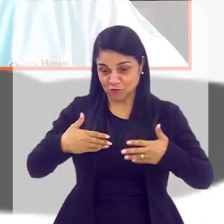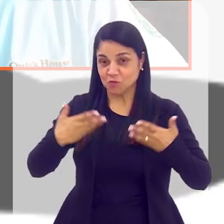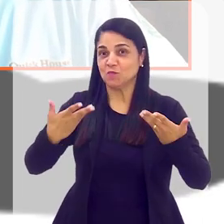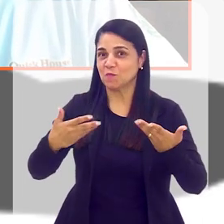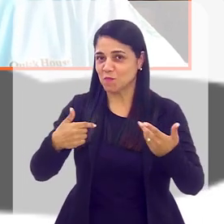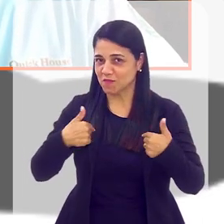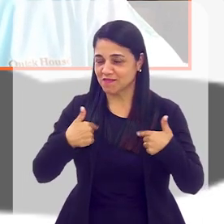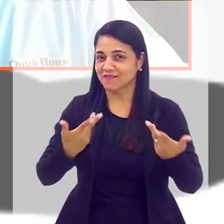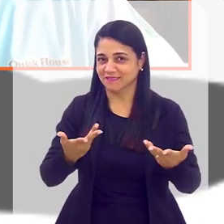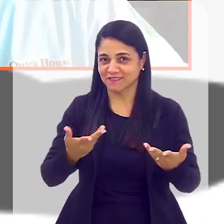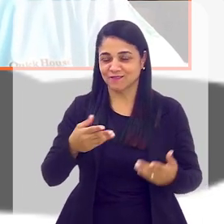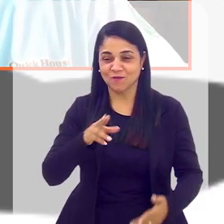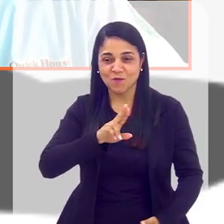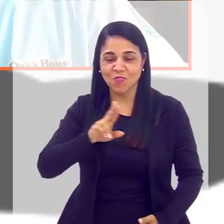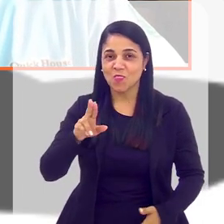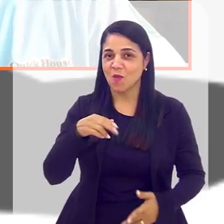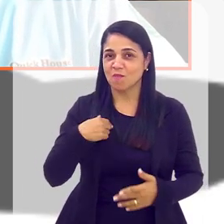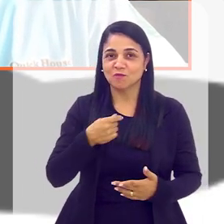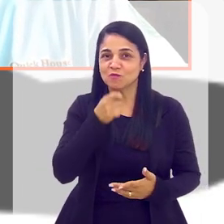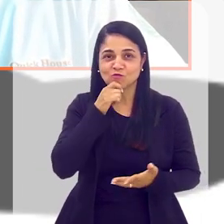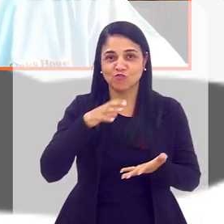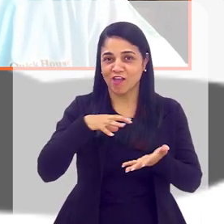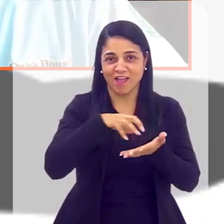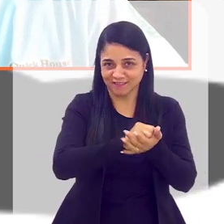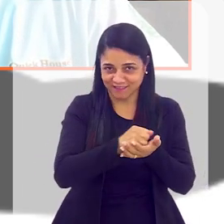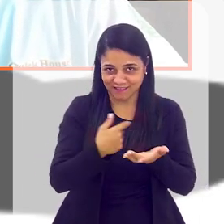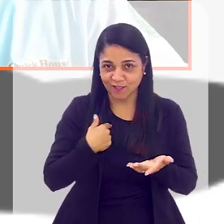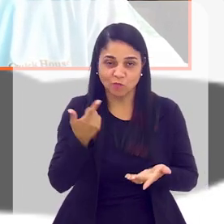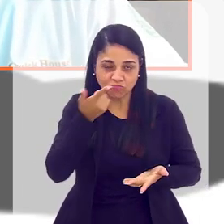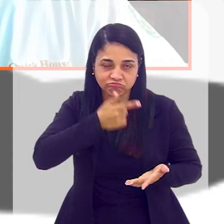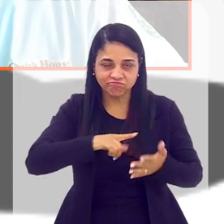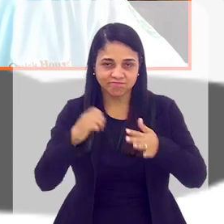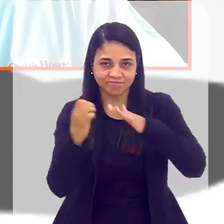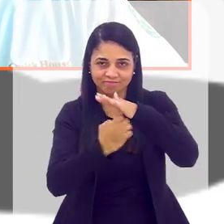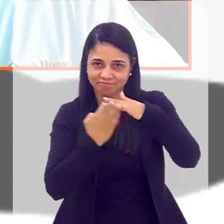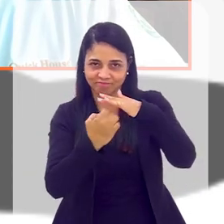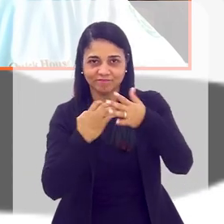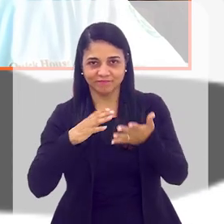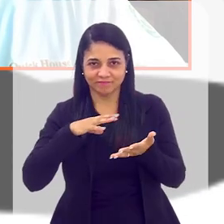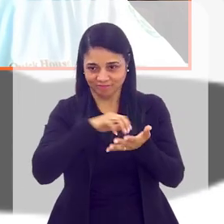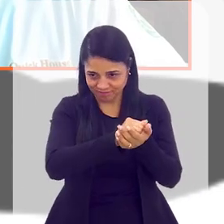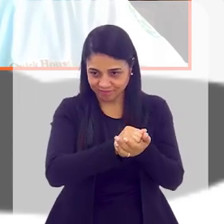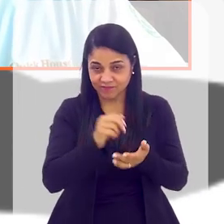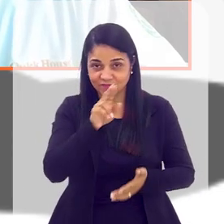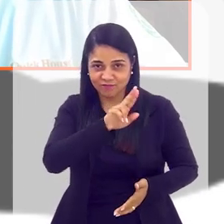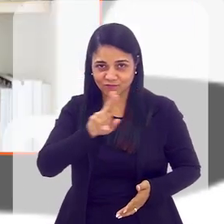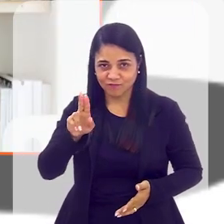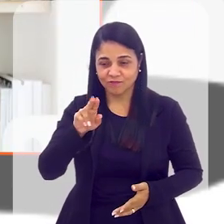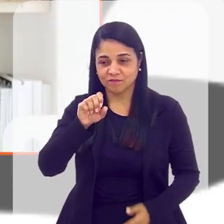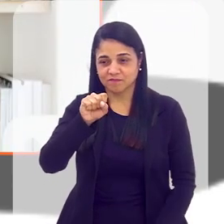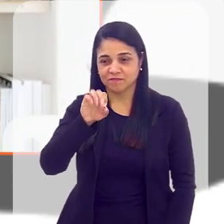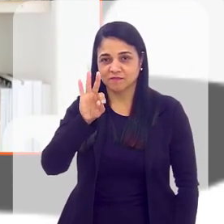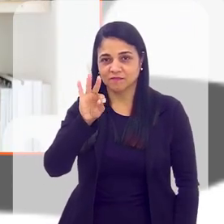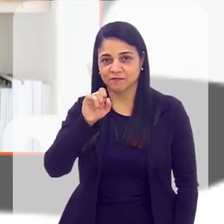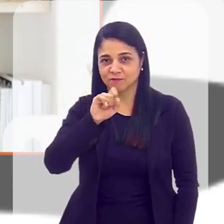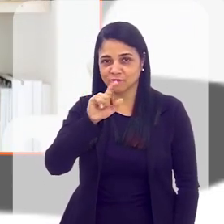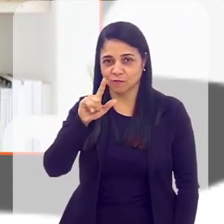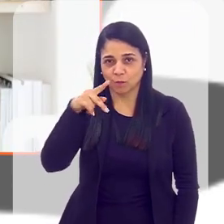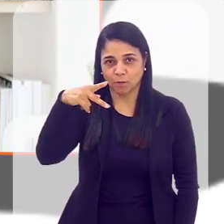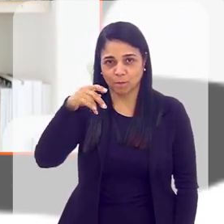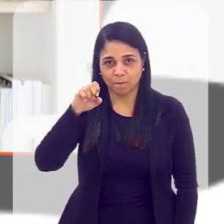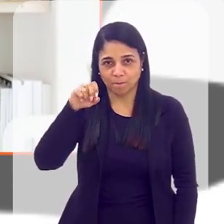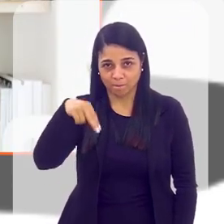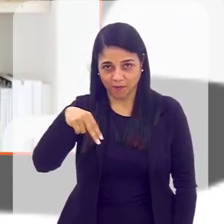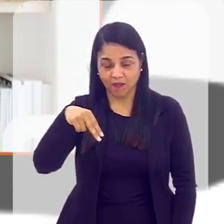surpresa, realmente. Esse nome não está liberado. Mas, felizmente, estava e a gente conseguiu registrar. E ele, então, sendo feito, né?